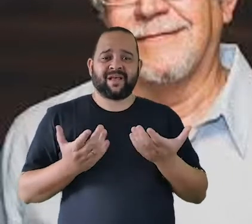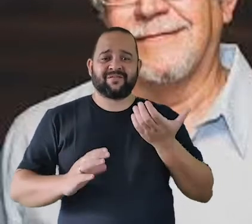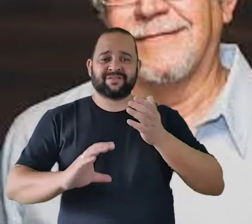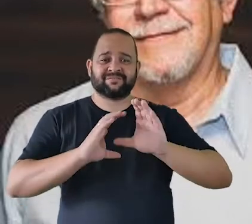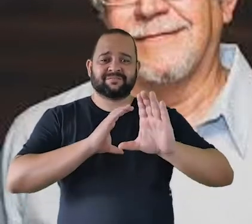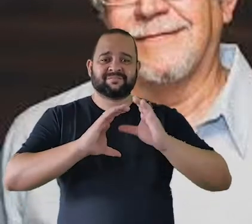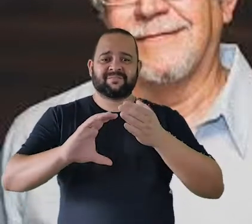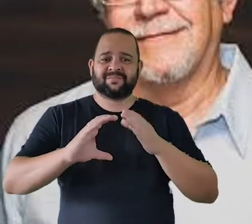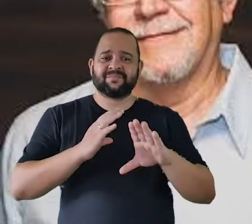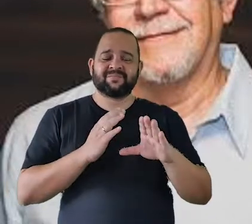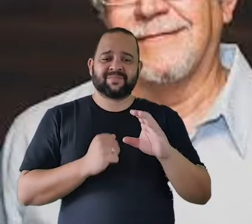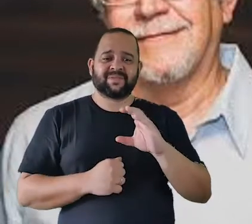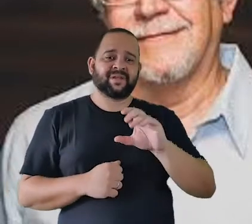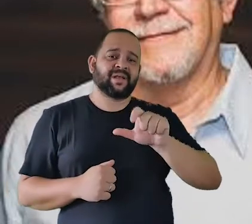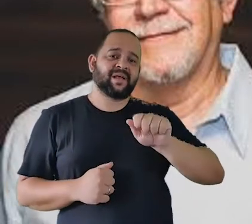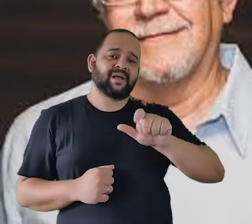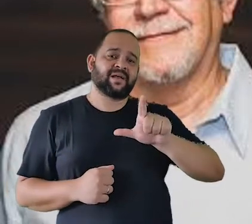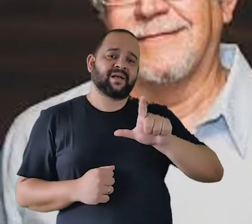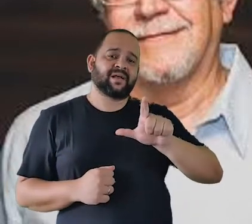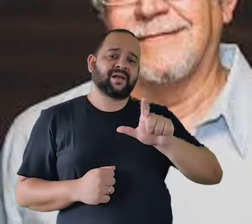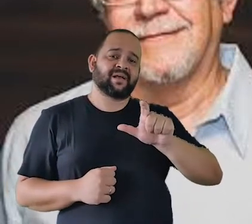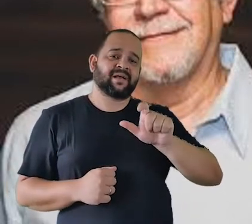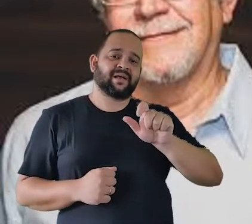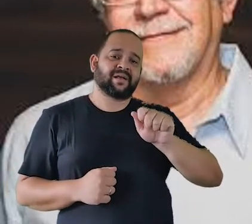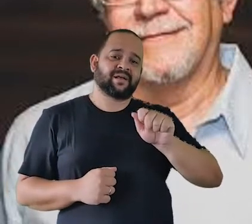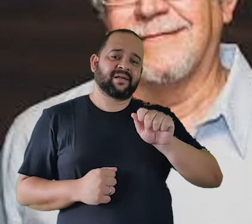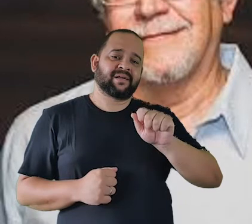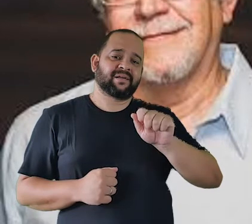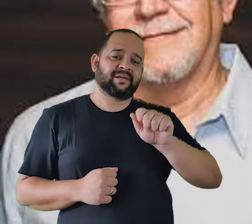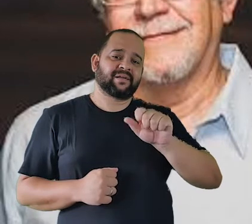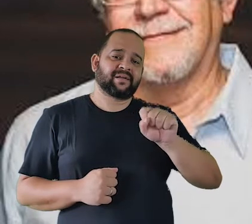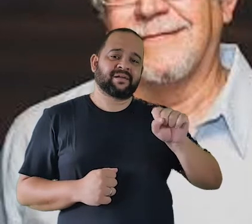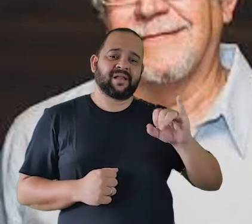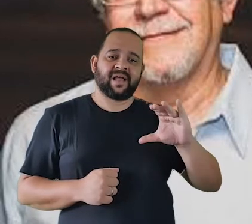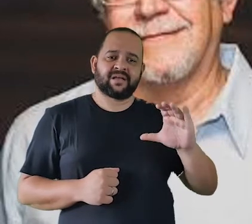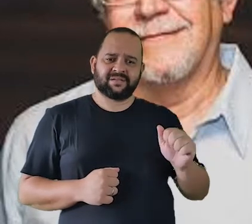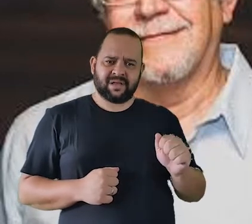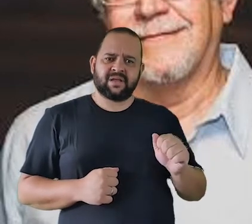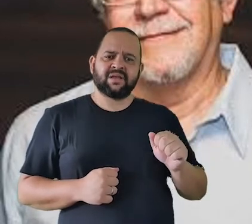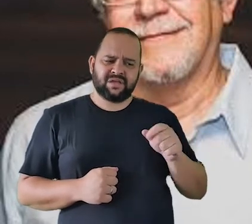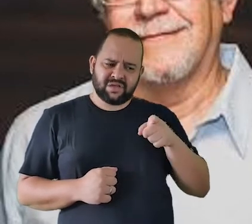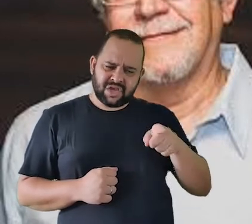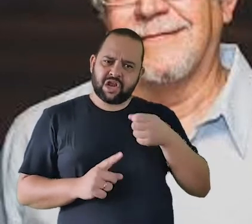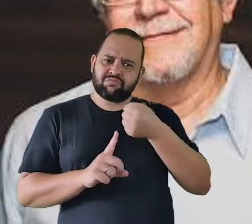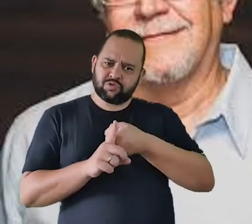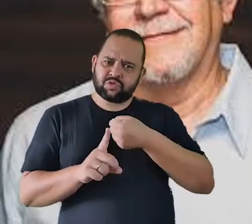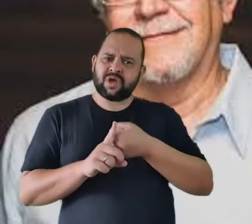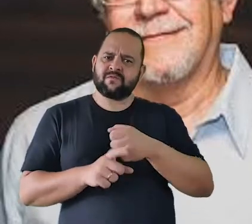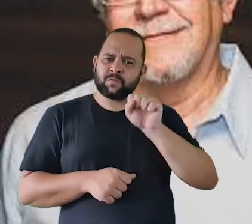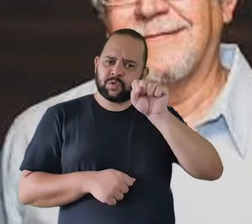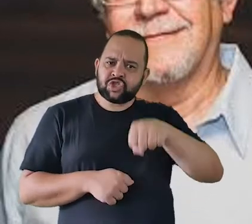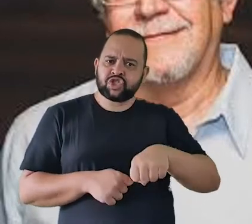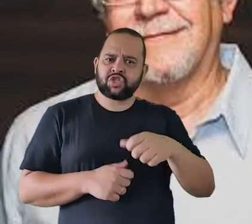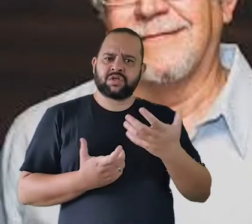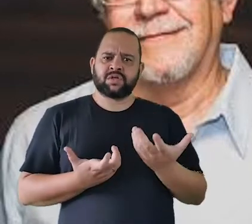E ele começou a levantar essa bandeira de que sim, a língua portuguesa falada no português do Brasil,